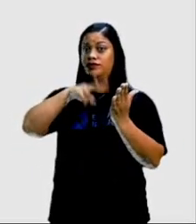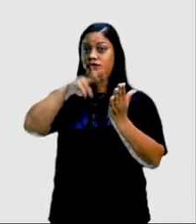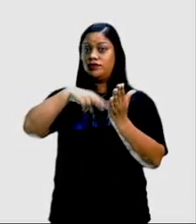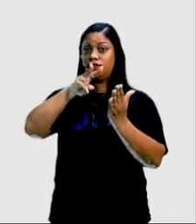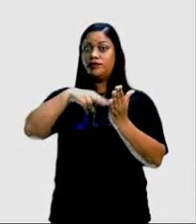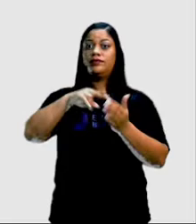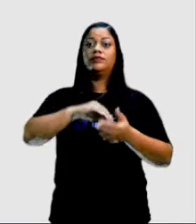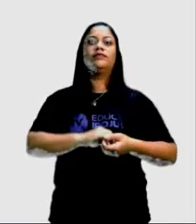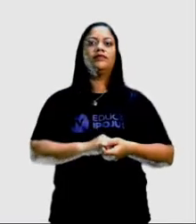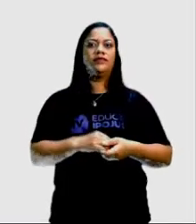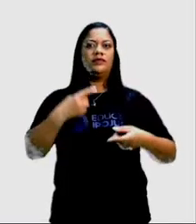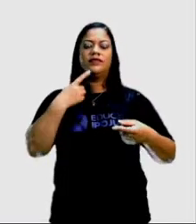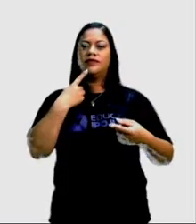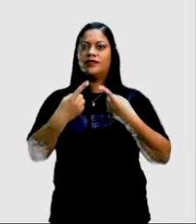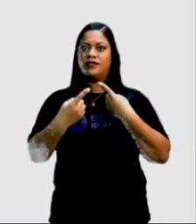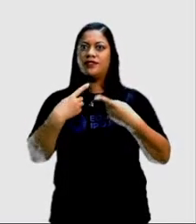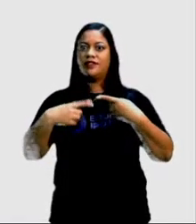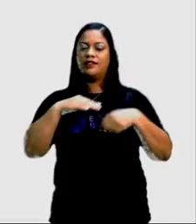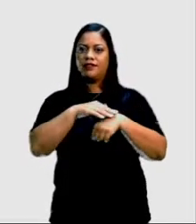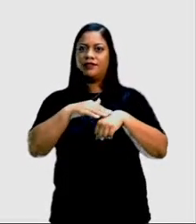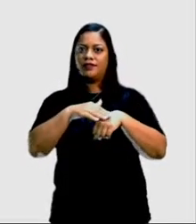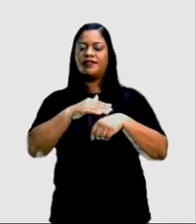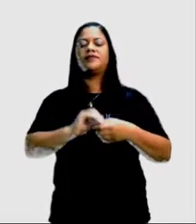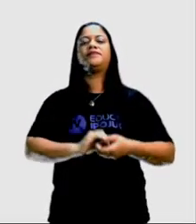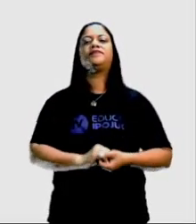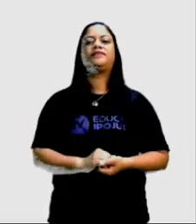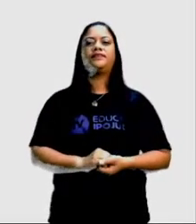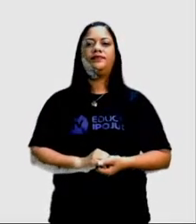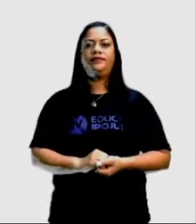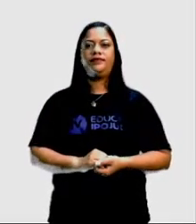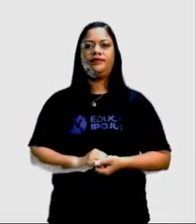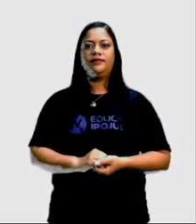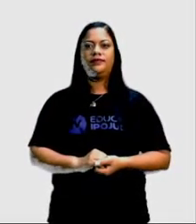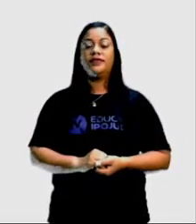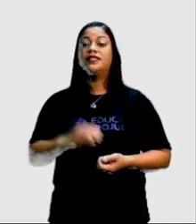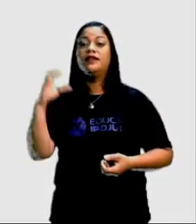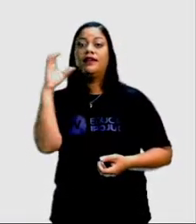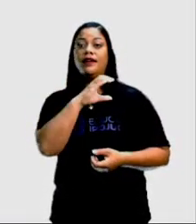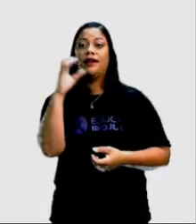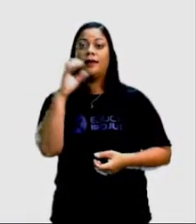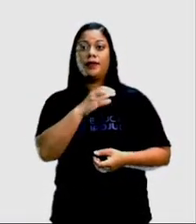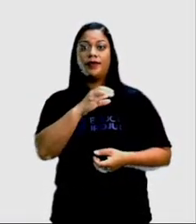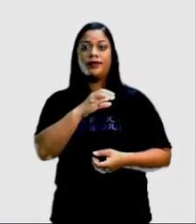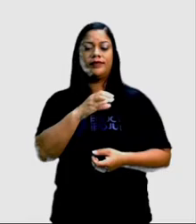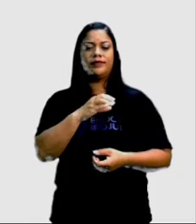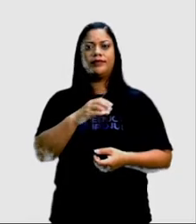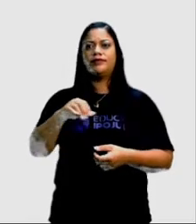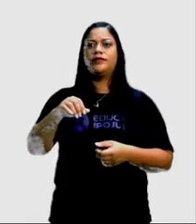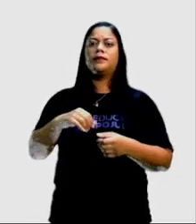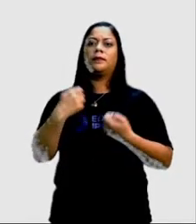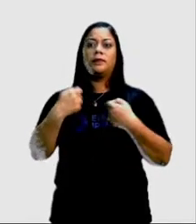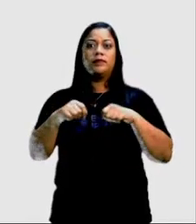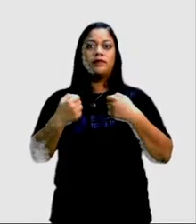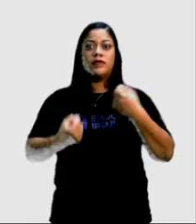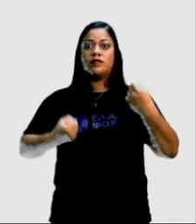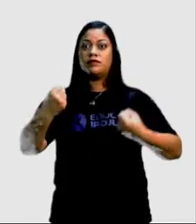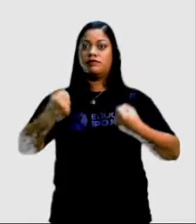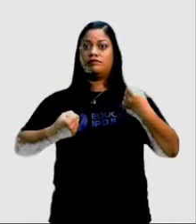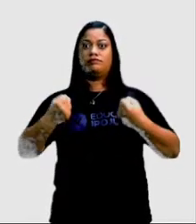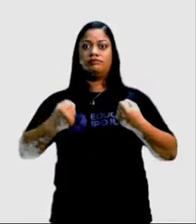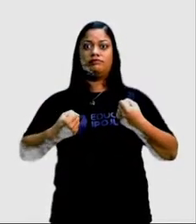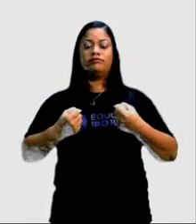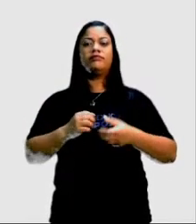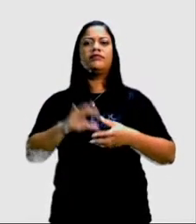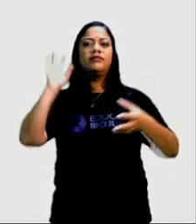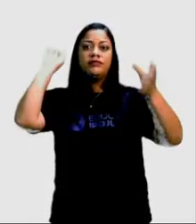o diálogo dela nesse telefonema. Rápido, mandem uma ambulância. Ele estava assistindo